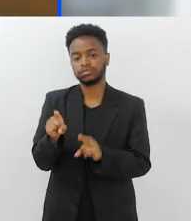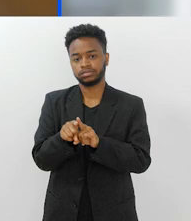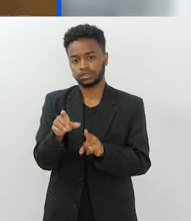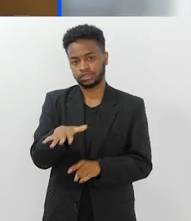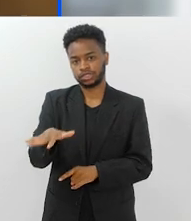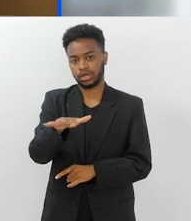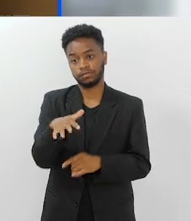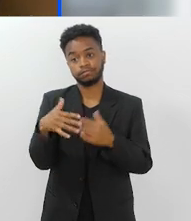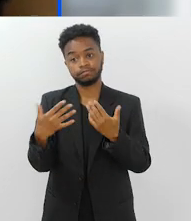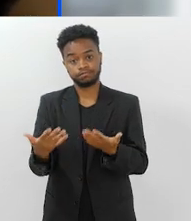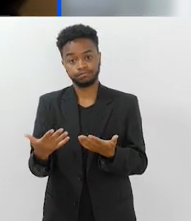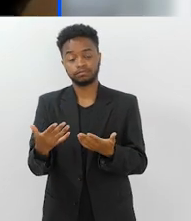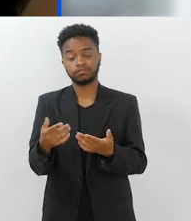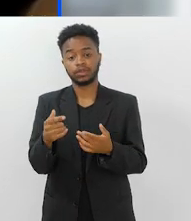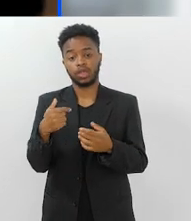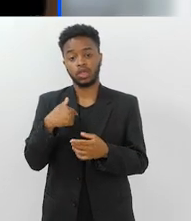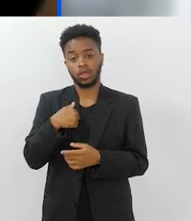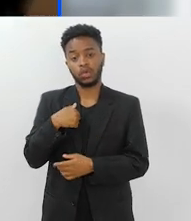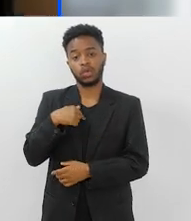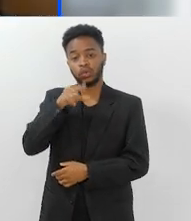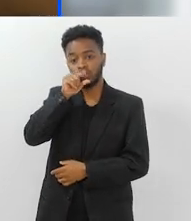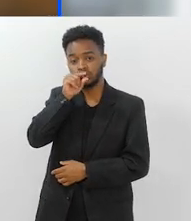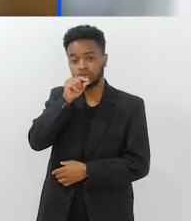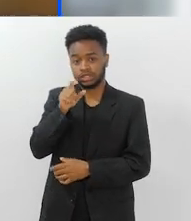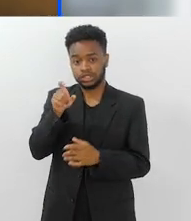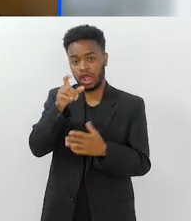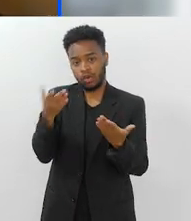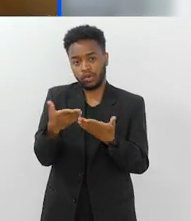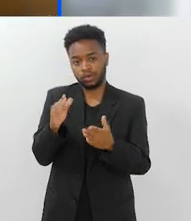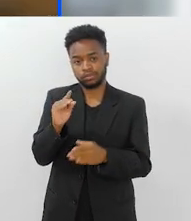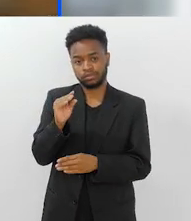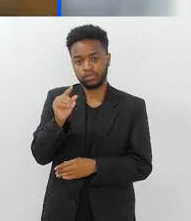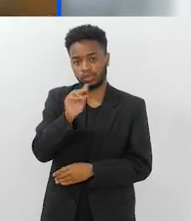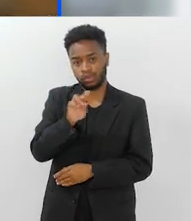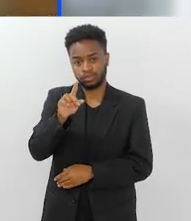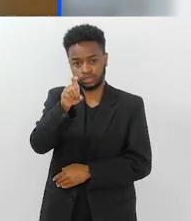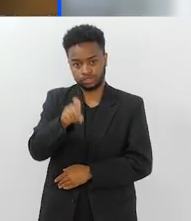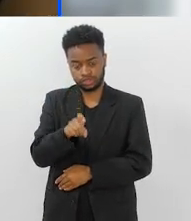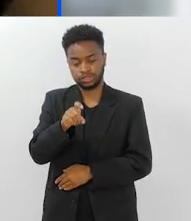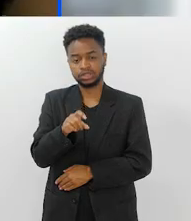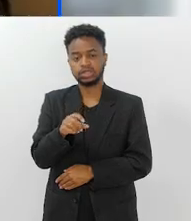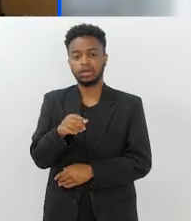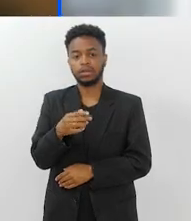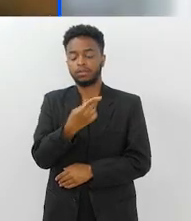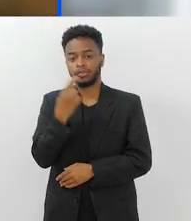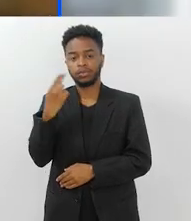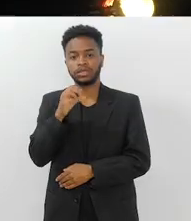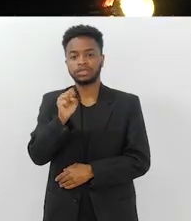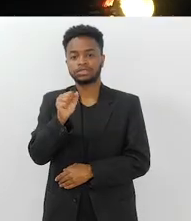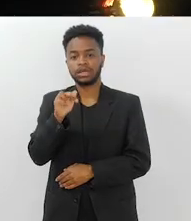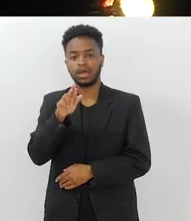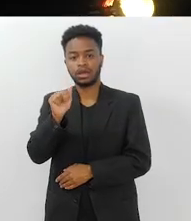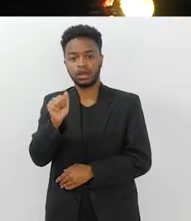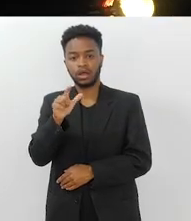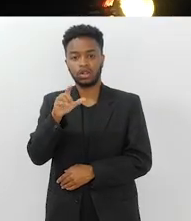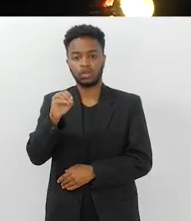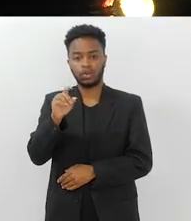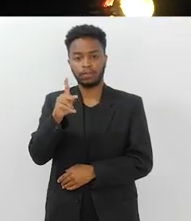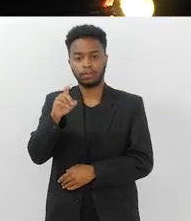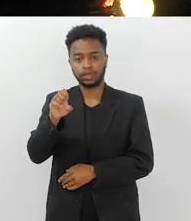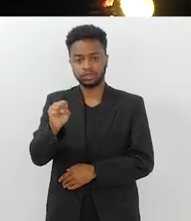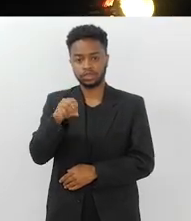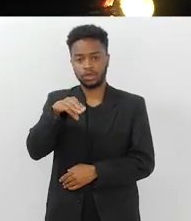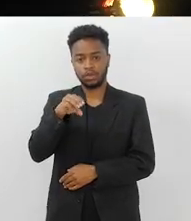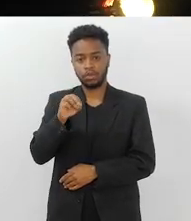eu me encontro no Twitter no atual X Sara Lopes de Moraes onde eu divulgo